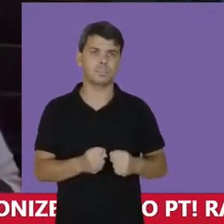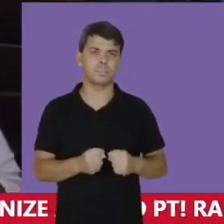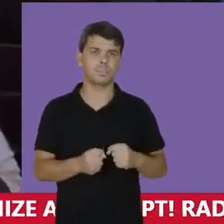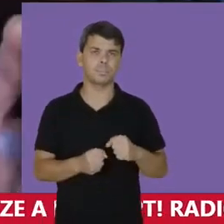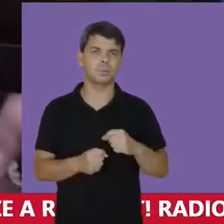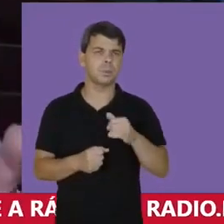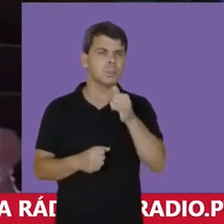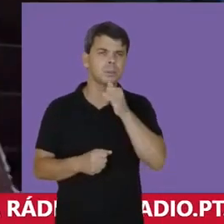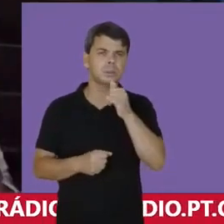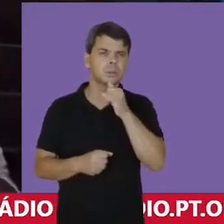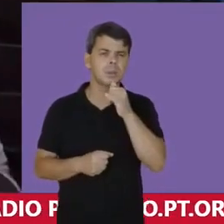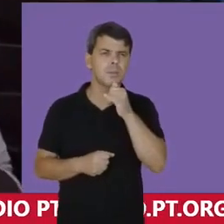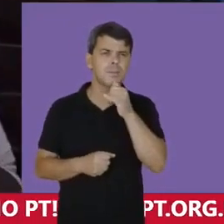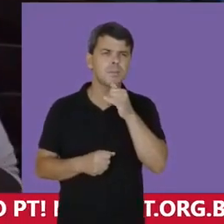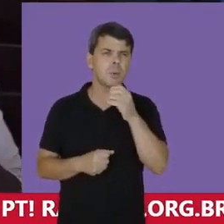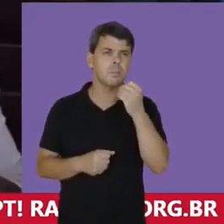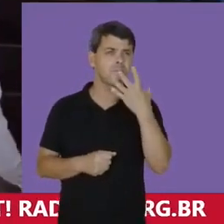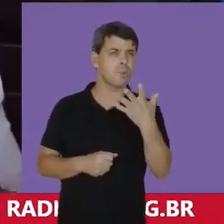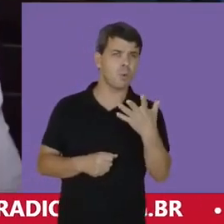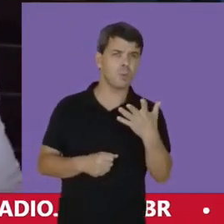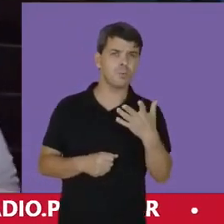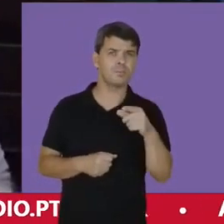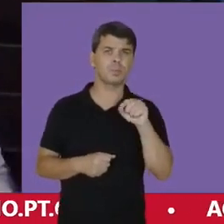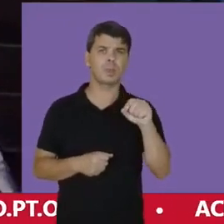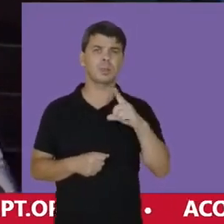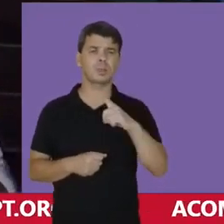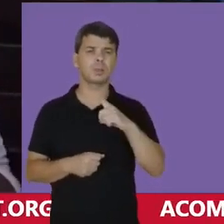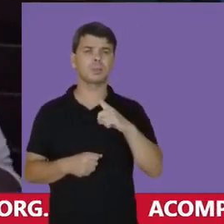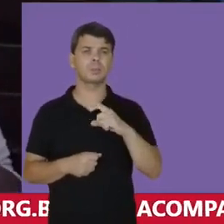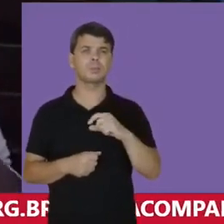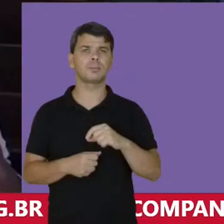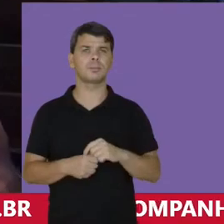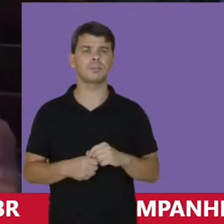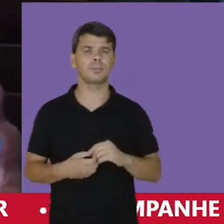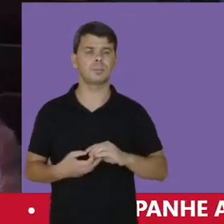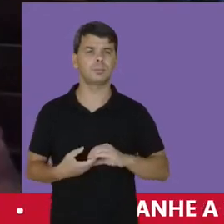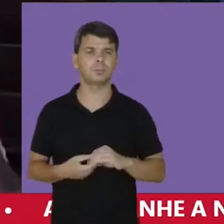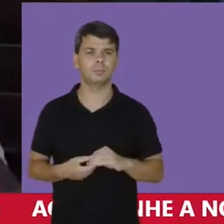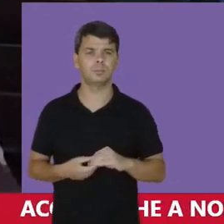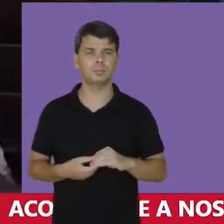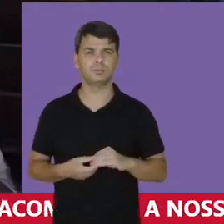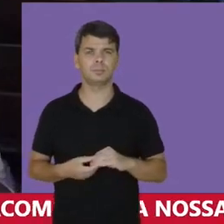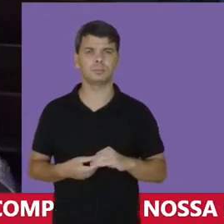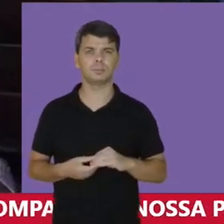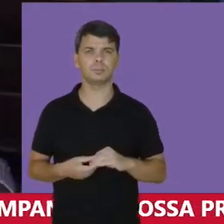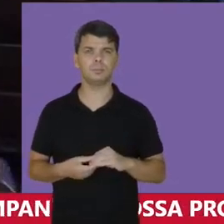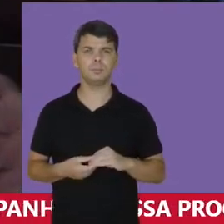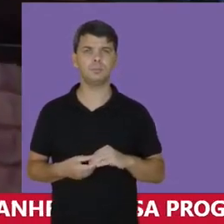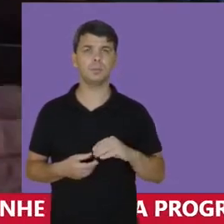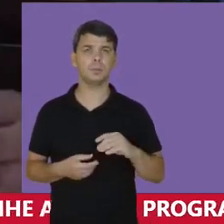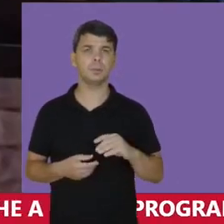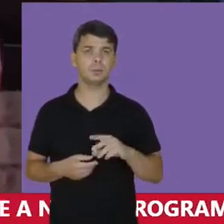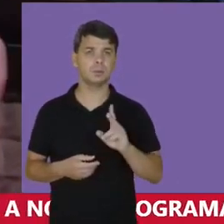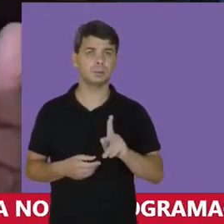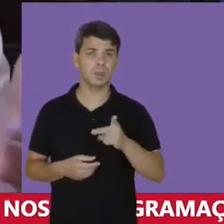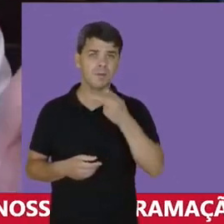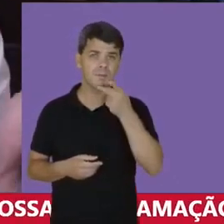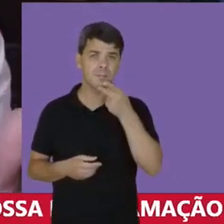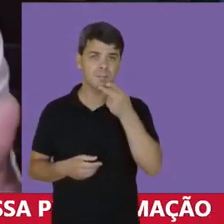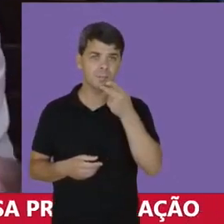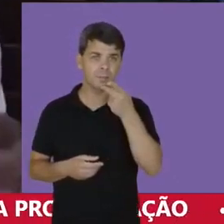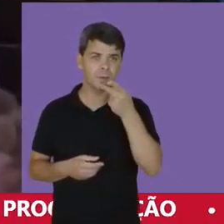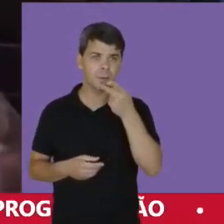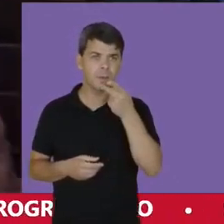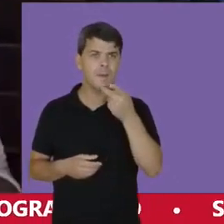Bárbaro Bacana Que a gente sempre dá E a gente sempre fala Faremos